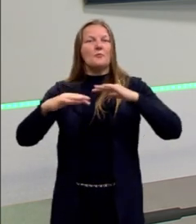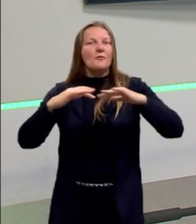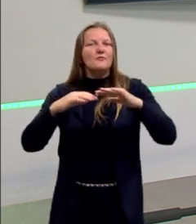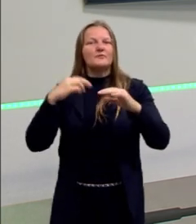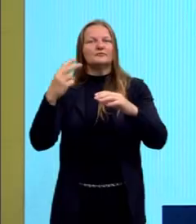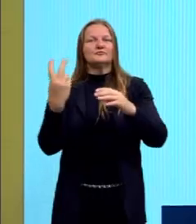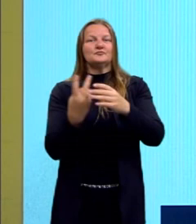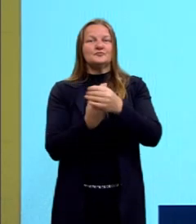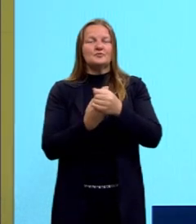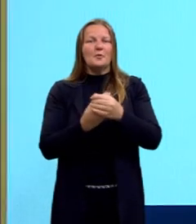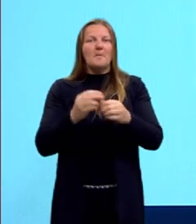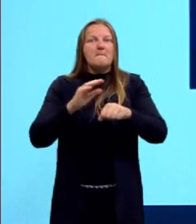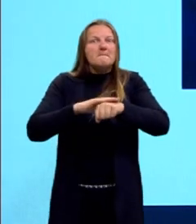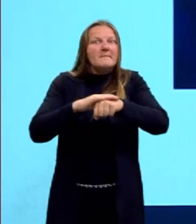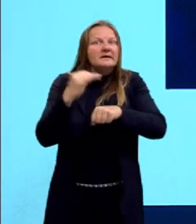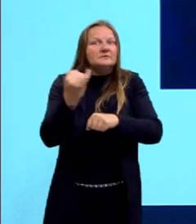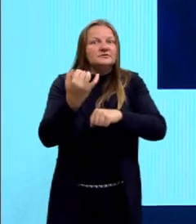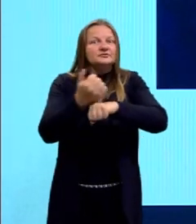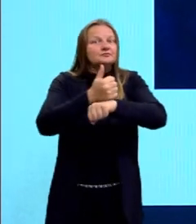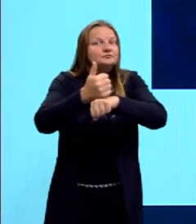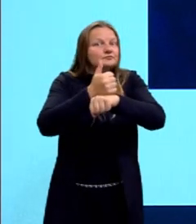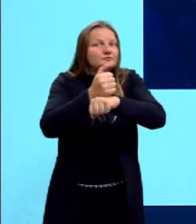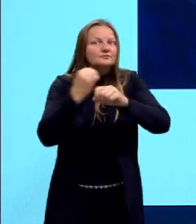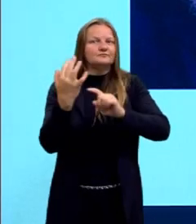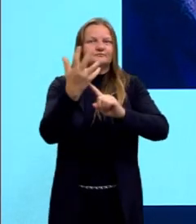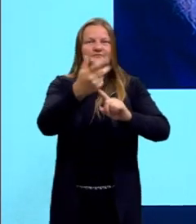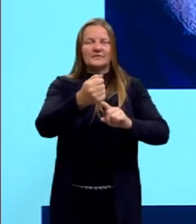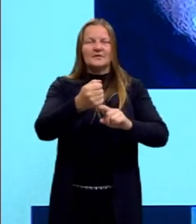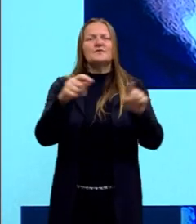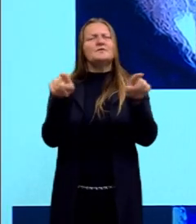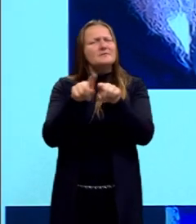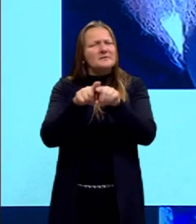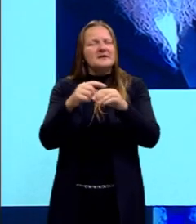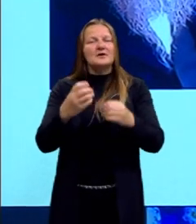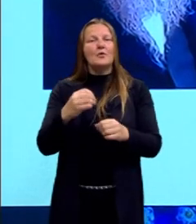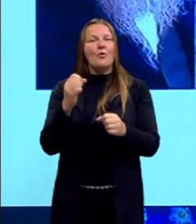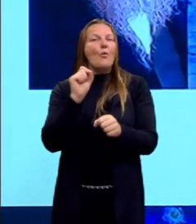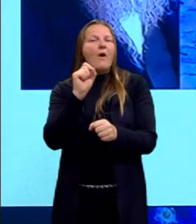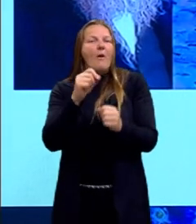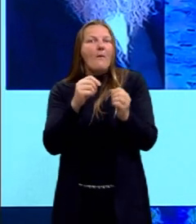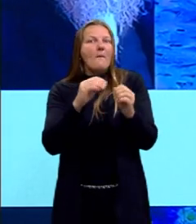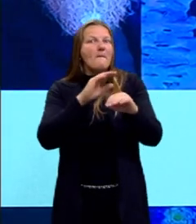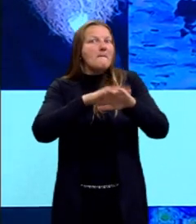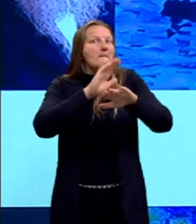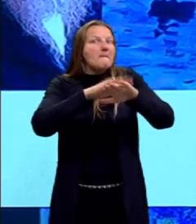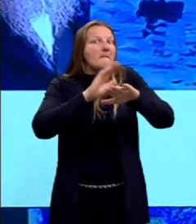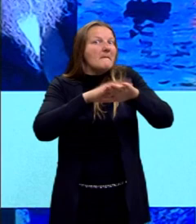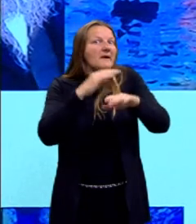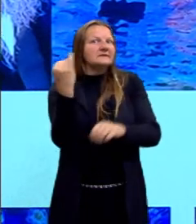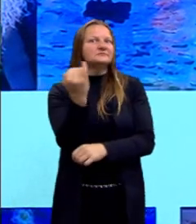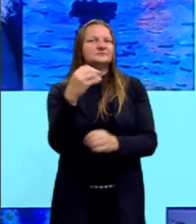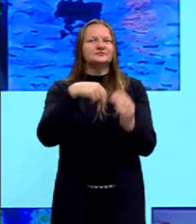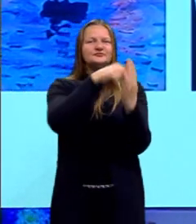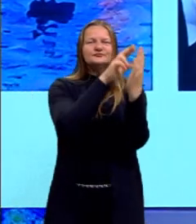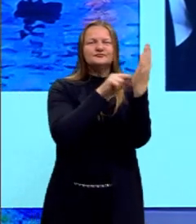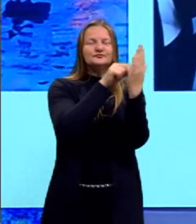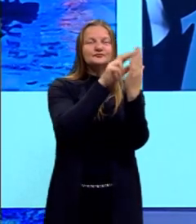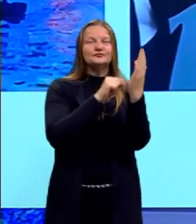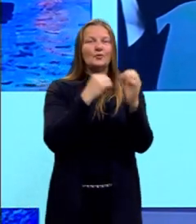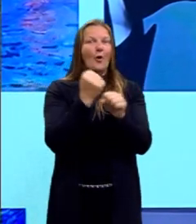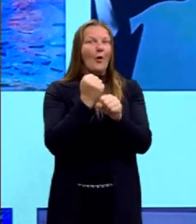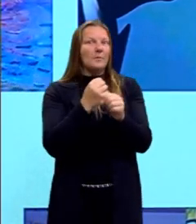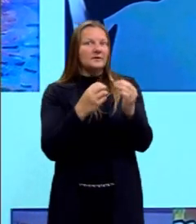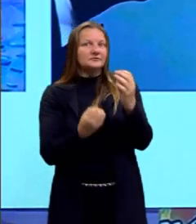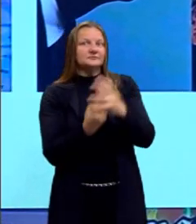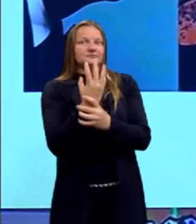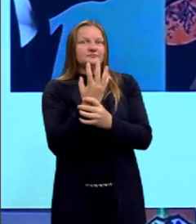os principais artistas destes movimentos e as principais obras, então, destes movimentos de vanguarda.